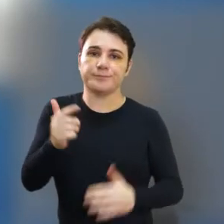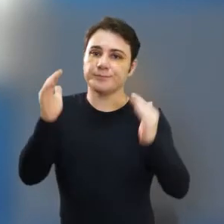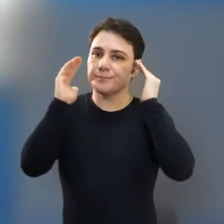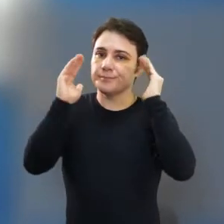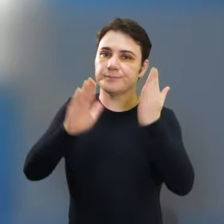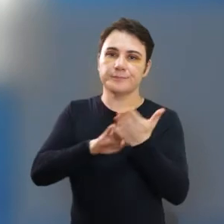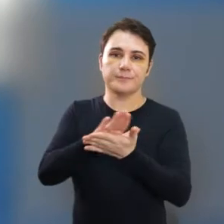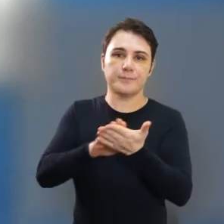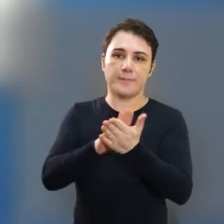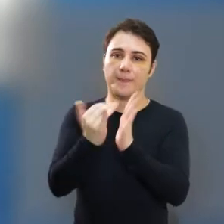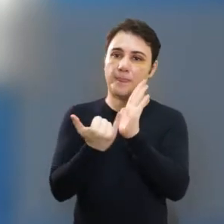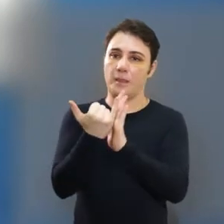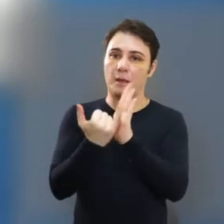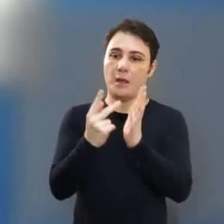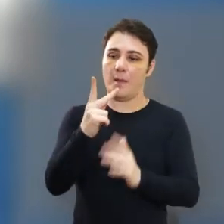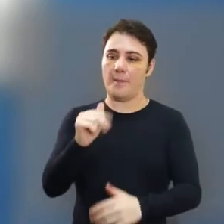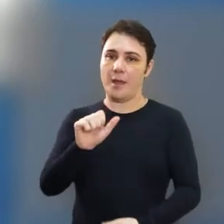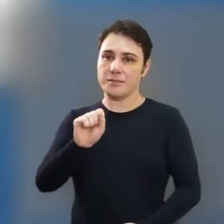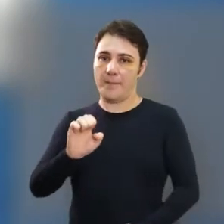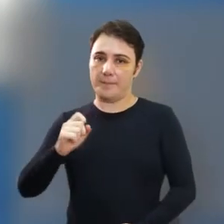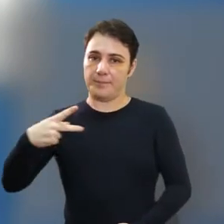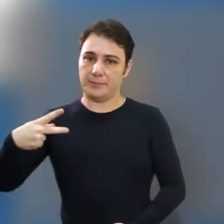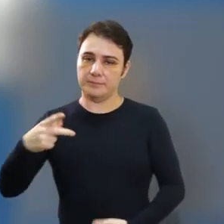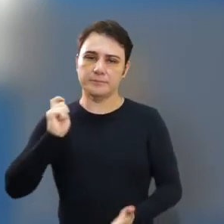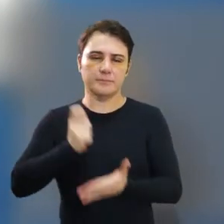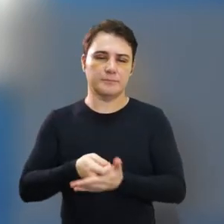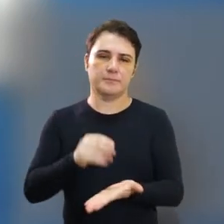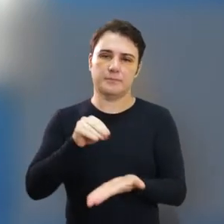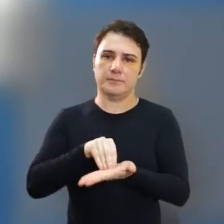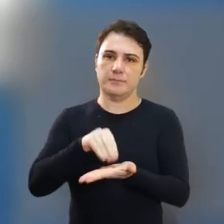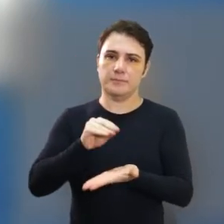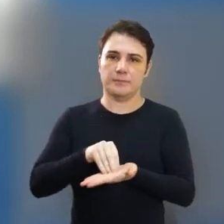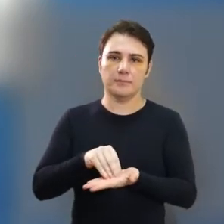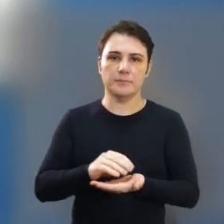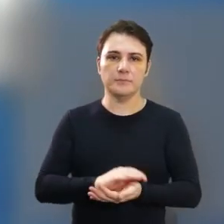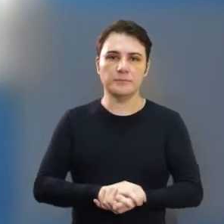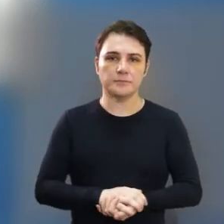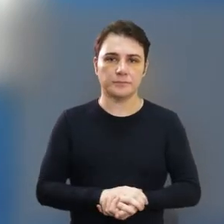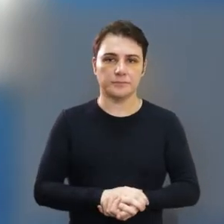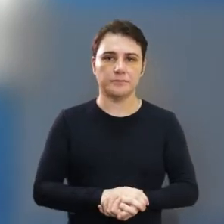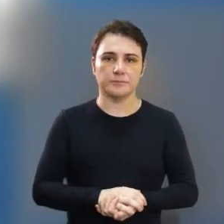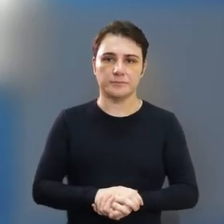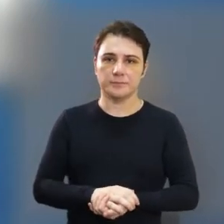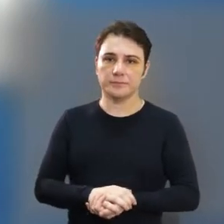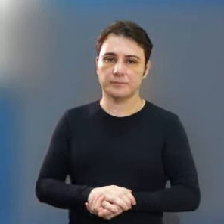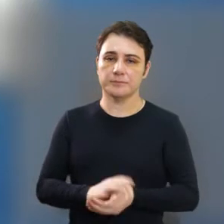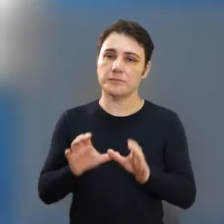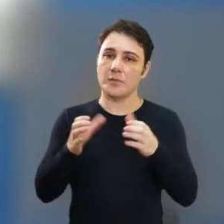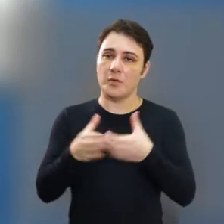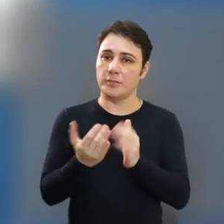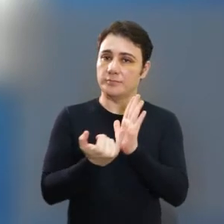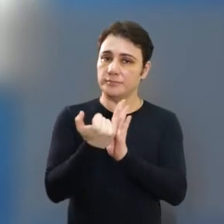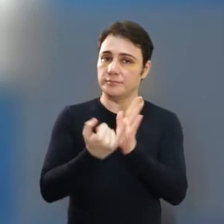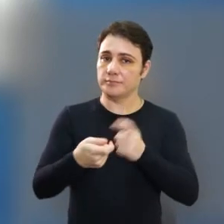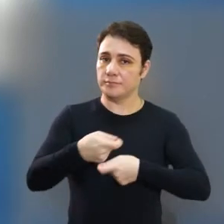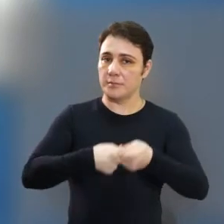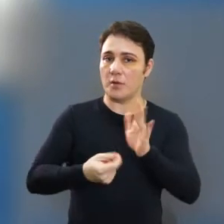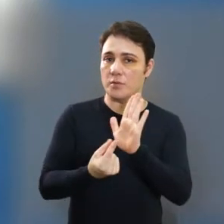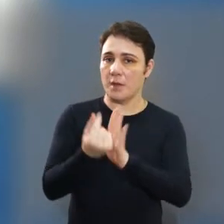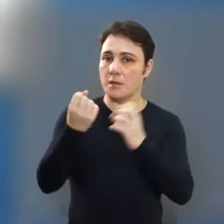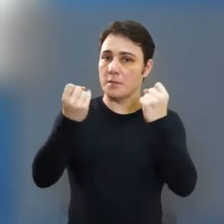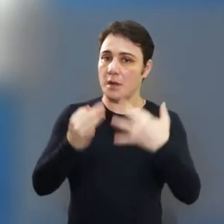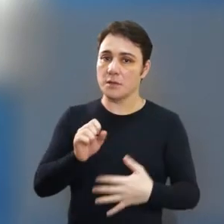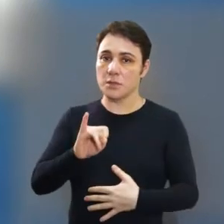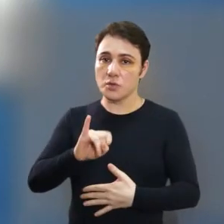do artigo 42 da Lei de Respondidade Fiscal. Com relação à suposta falta de dignidade das peças contábeis, essa